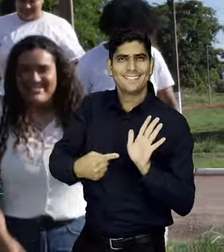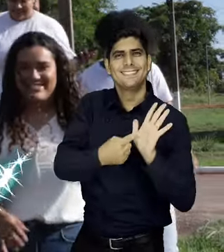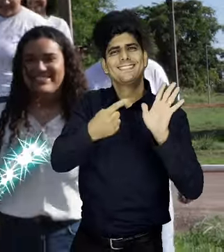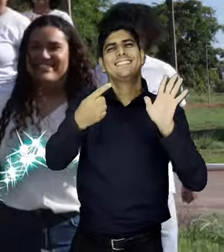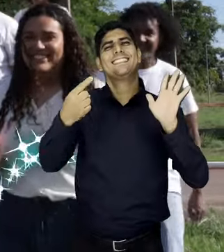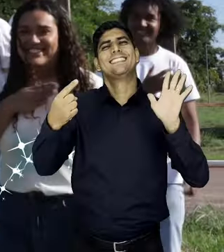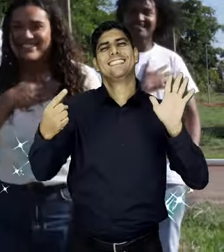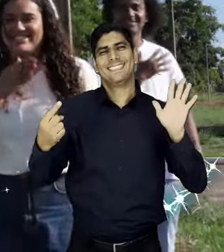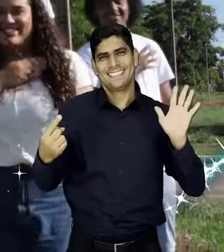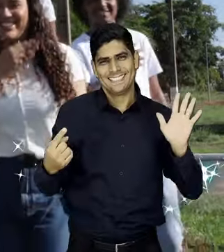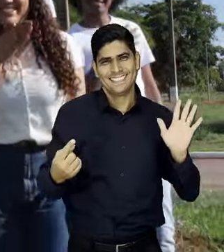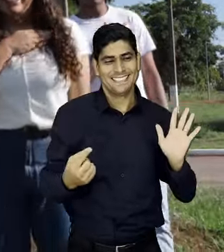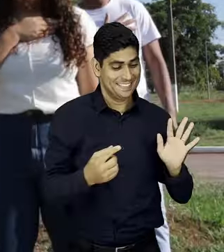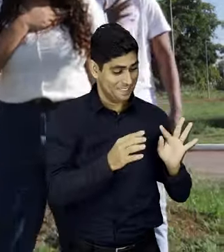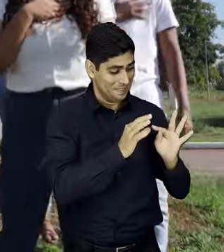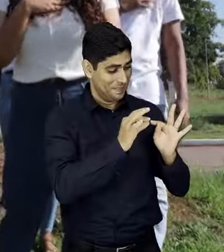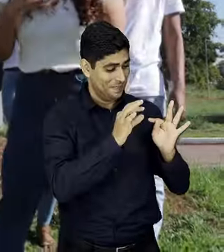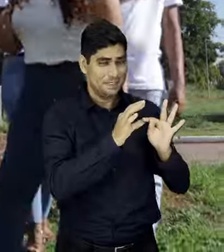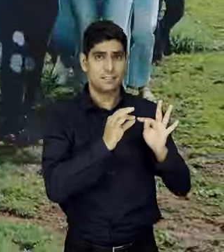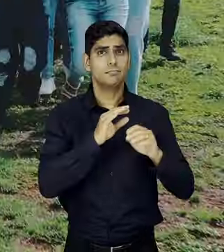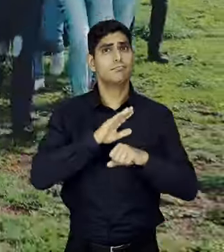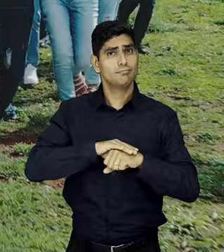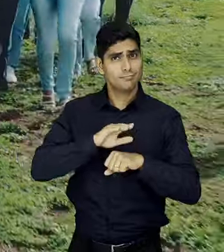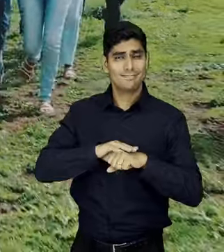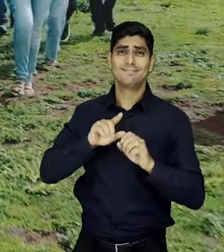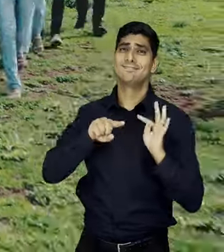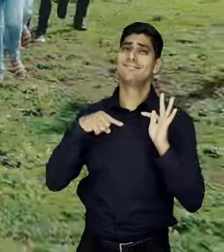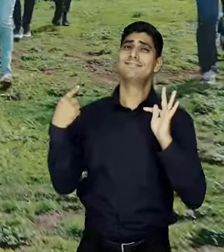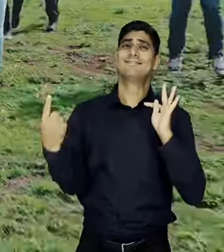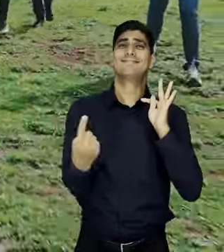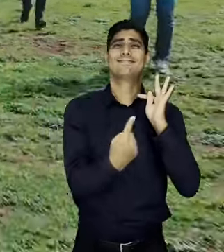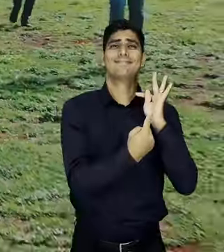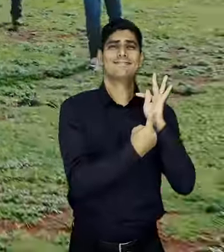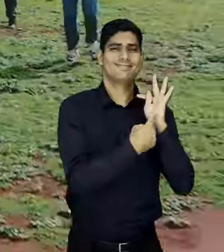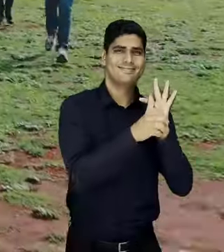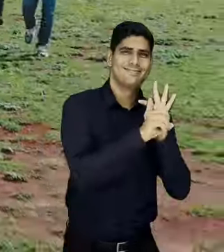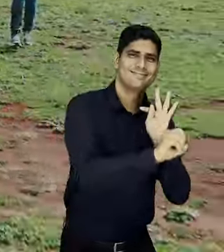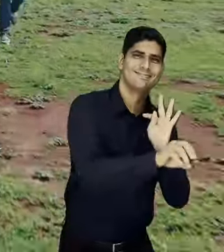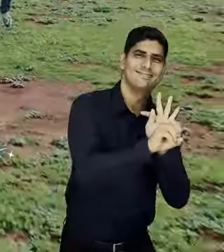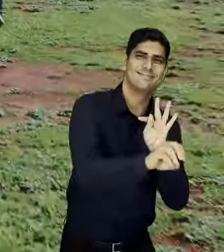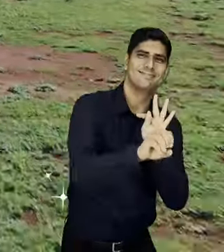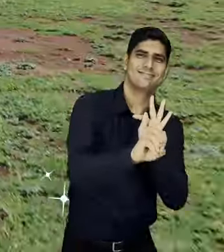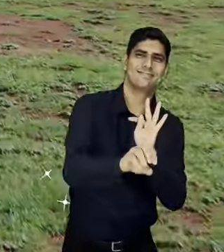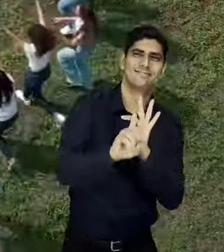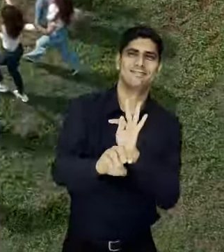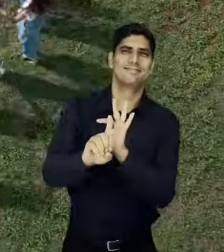UFD atinge o coração A UFD depende só da gente